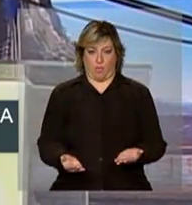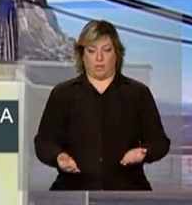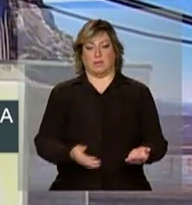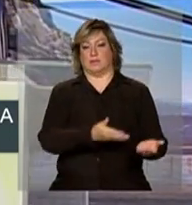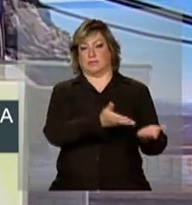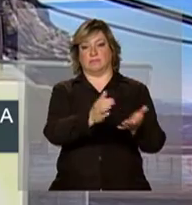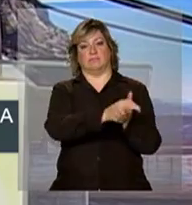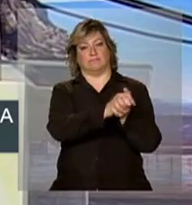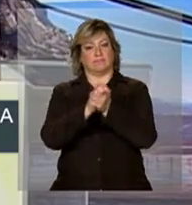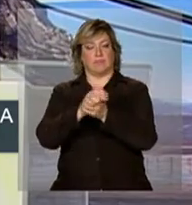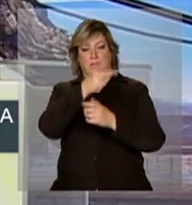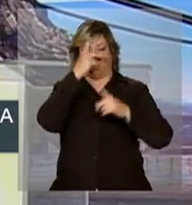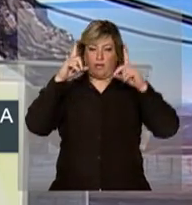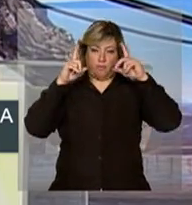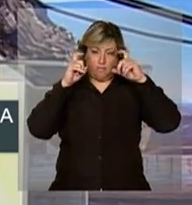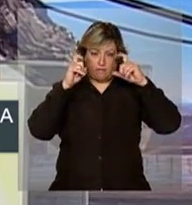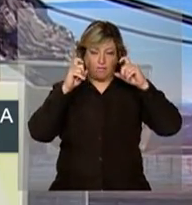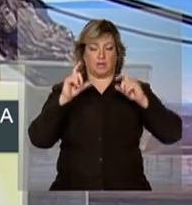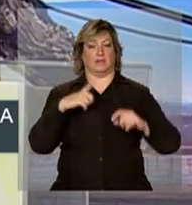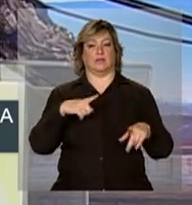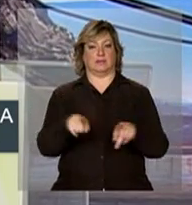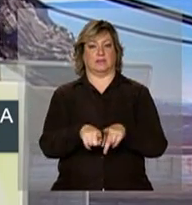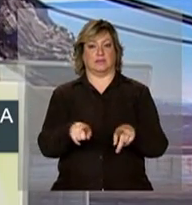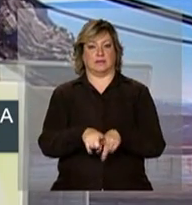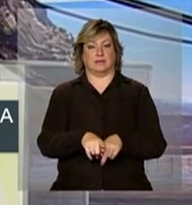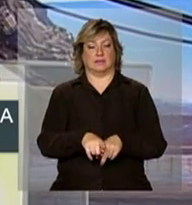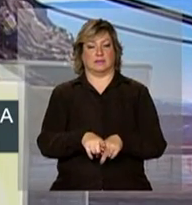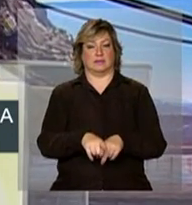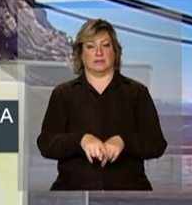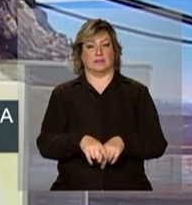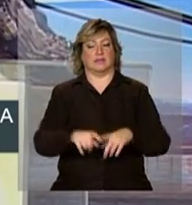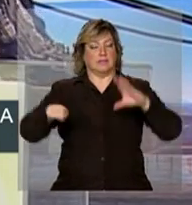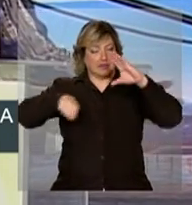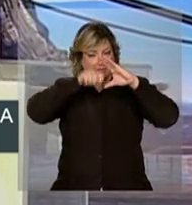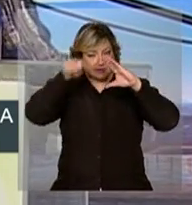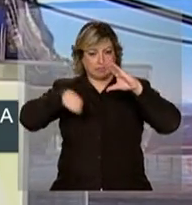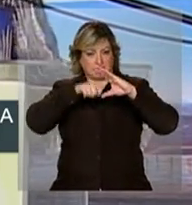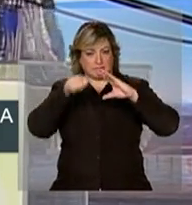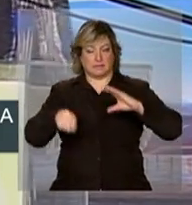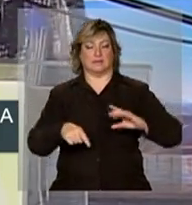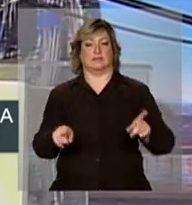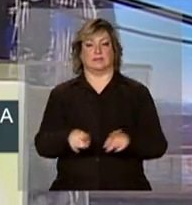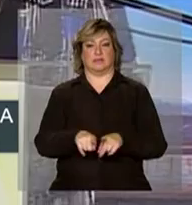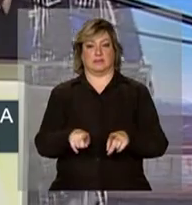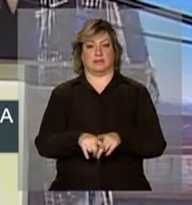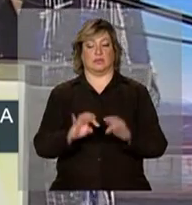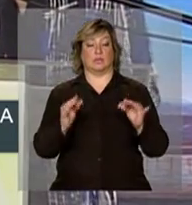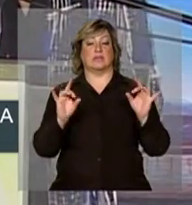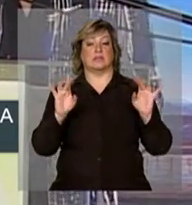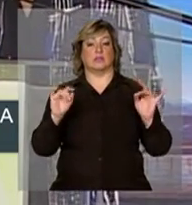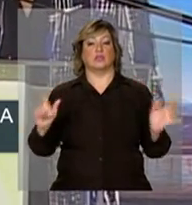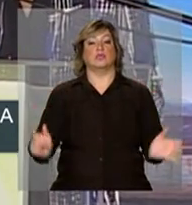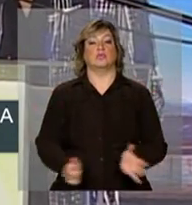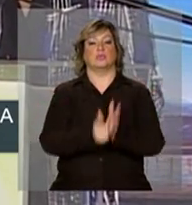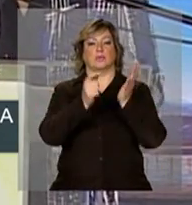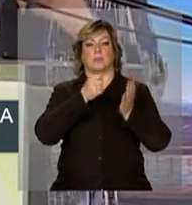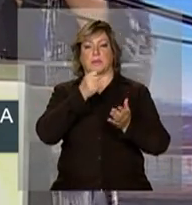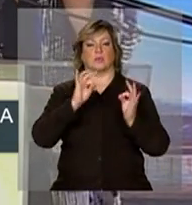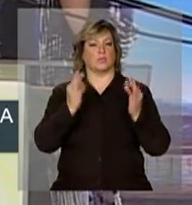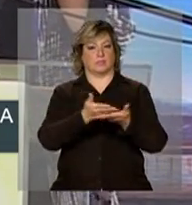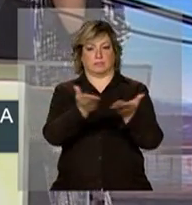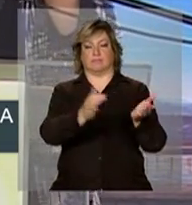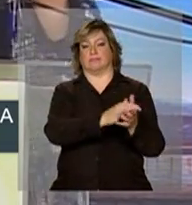fotógrafos, aos senhores fotógrafos, cinegrafistas e, em especial, aos jornalistas.